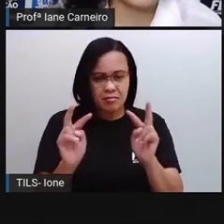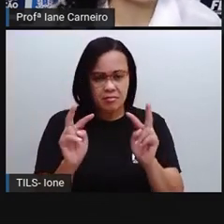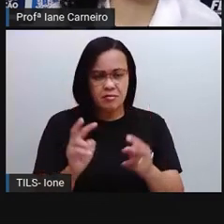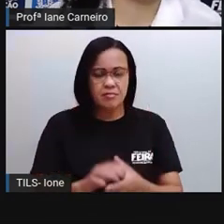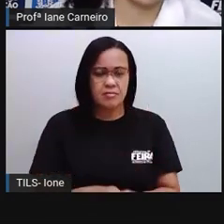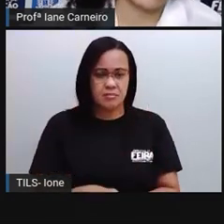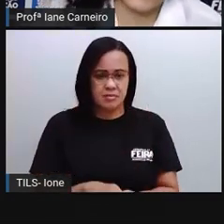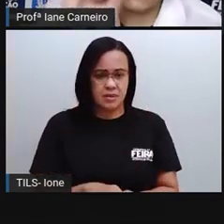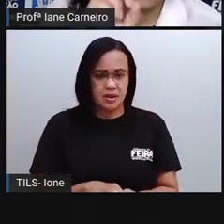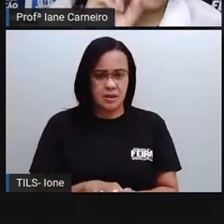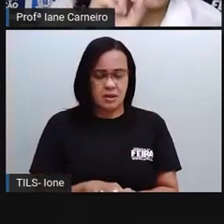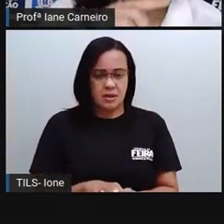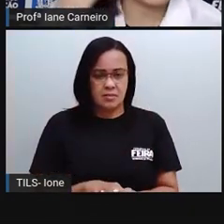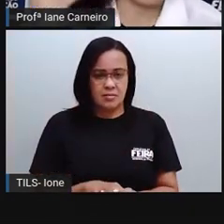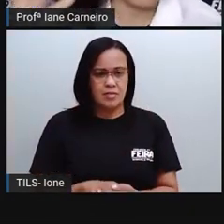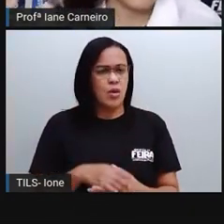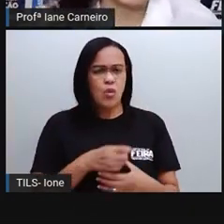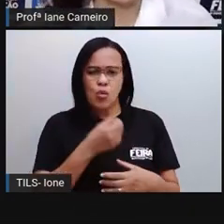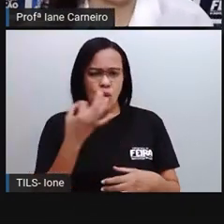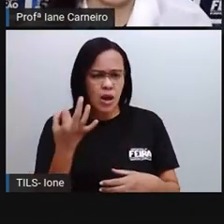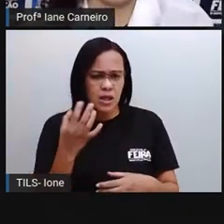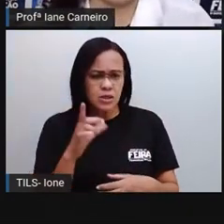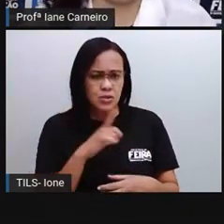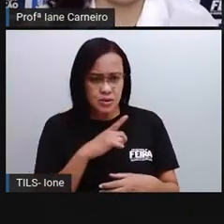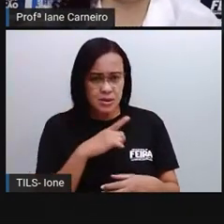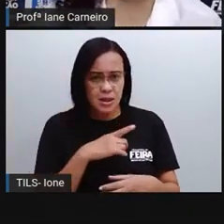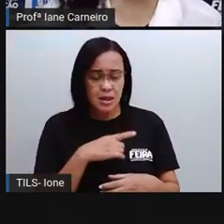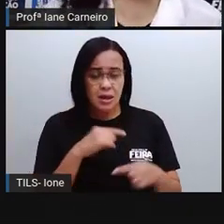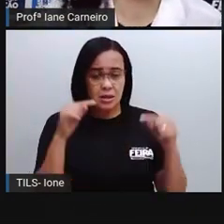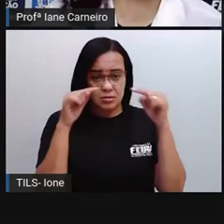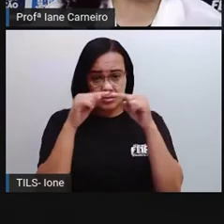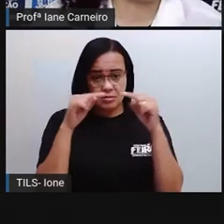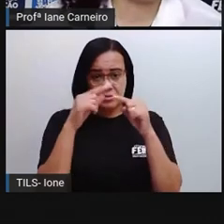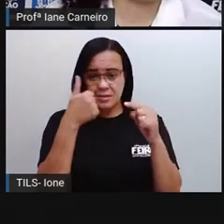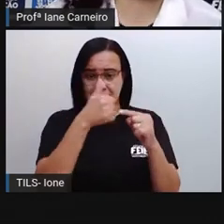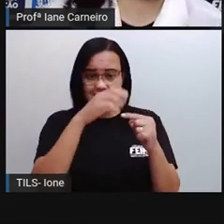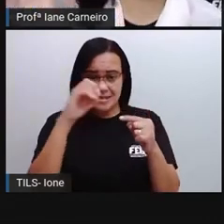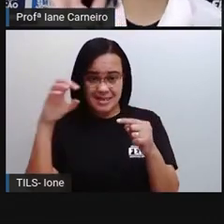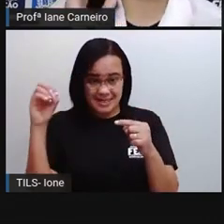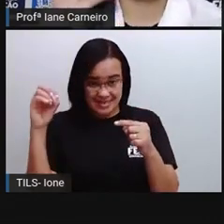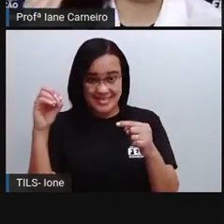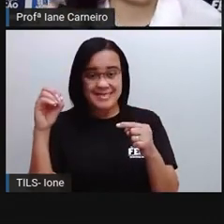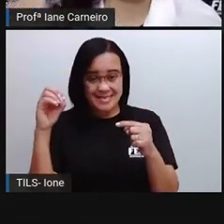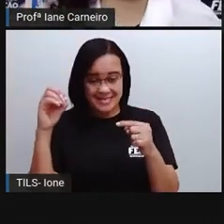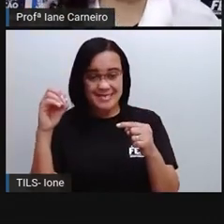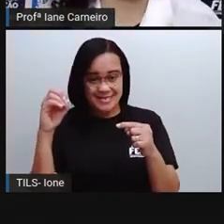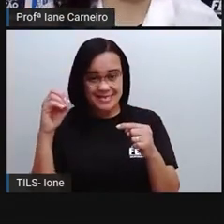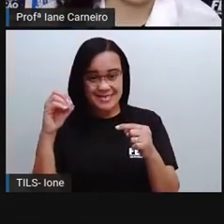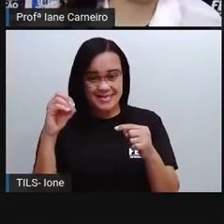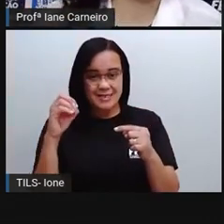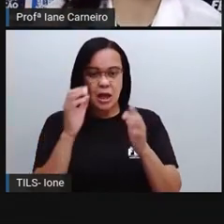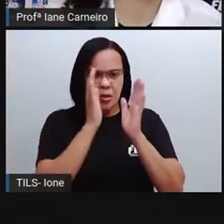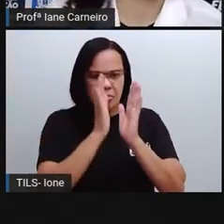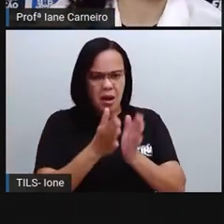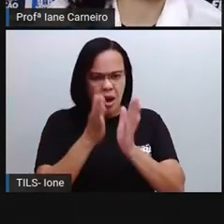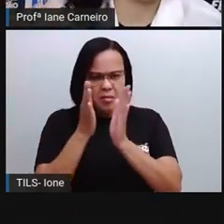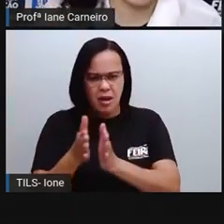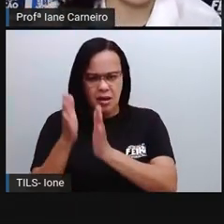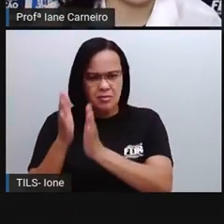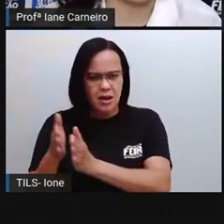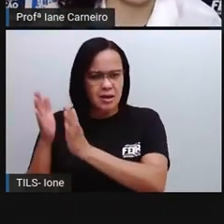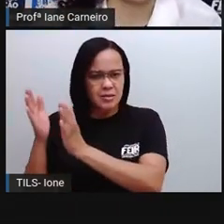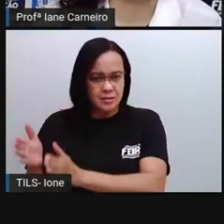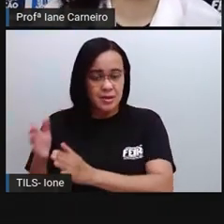quantos? Uma centena, né? Que é igual a 100, né? Então, a gente vai ver a regularidade do número